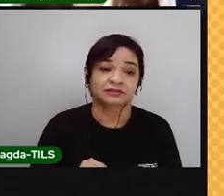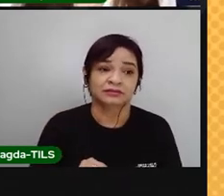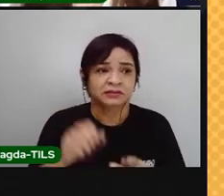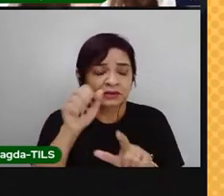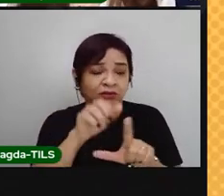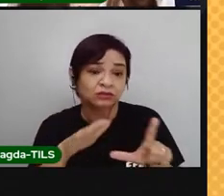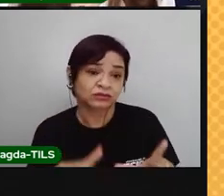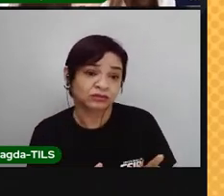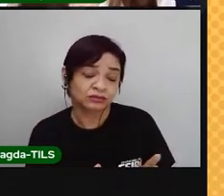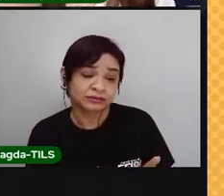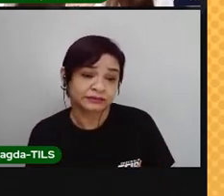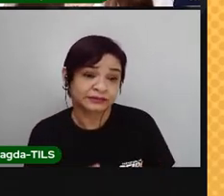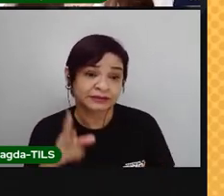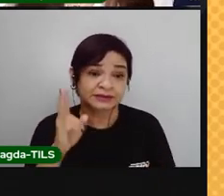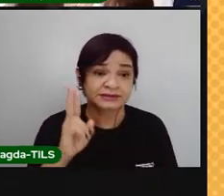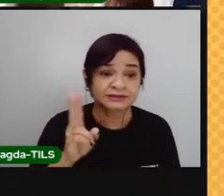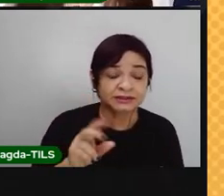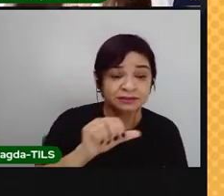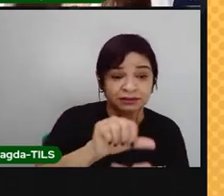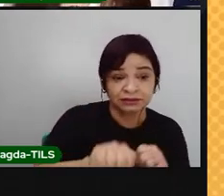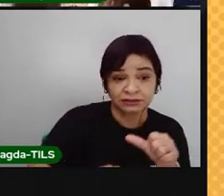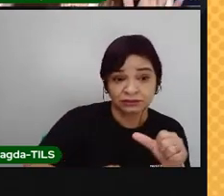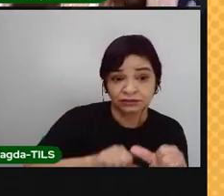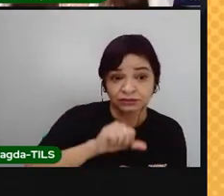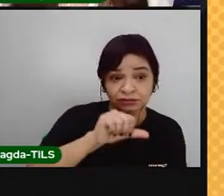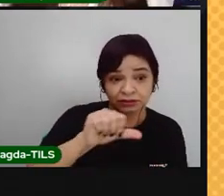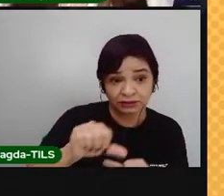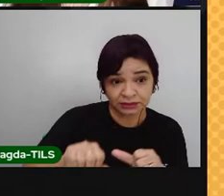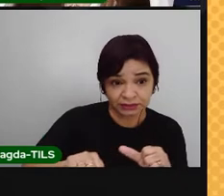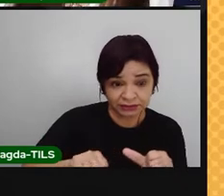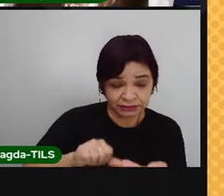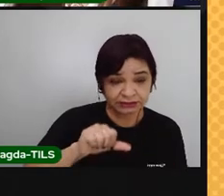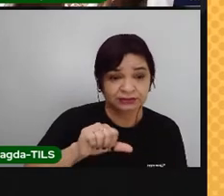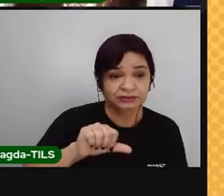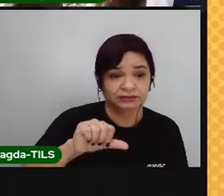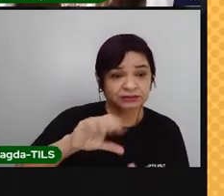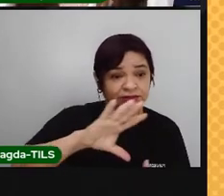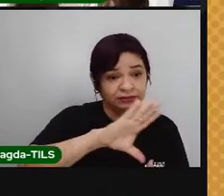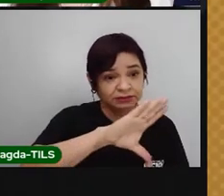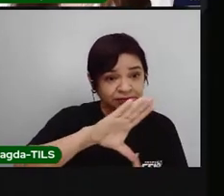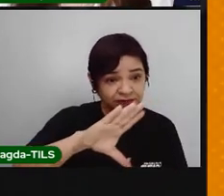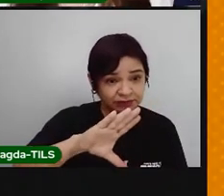que aqui for inverno, lá no hemisfério norte vai ser verão. Sempre vai ser desse jeito.